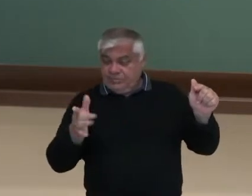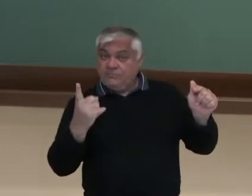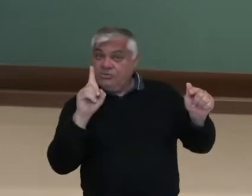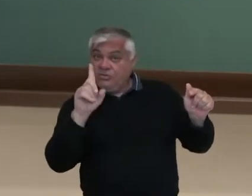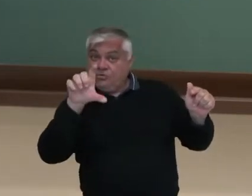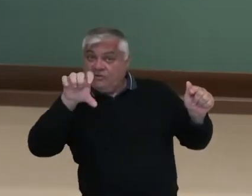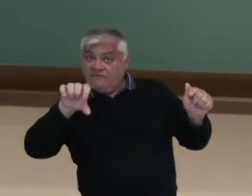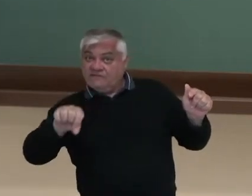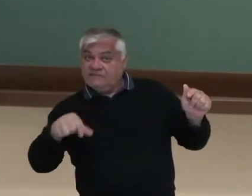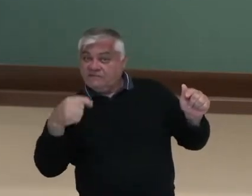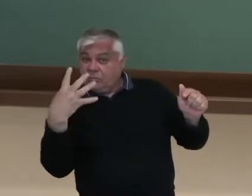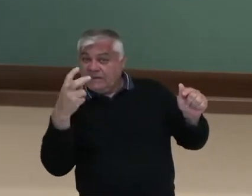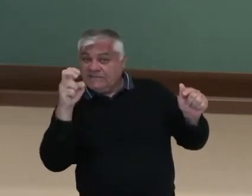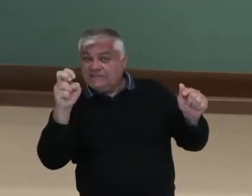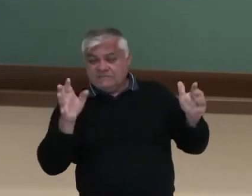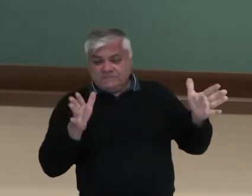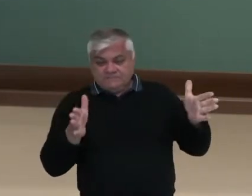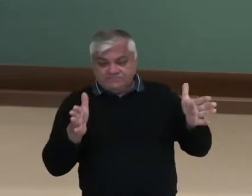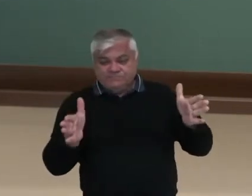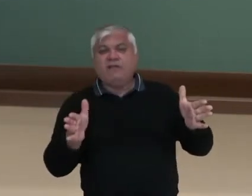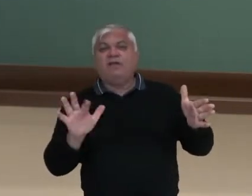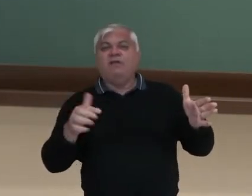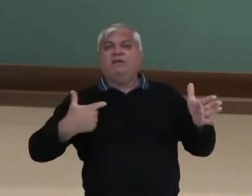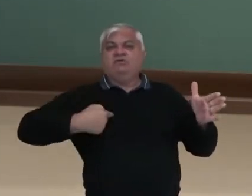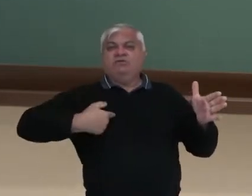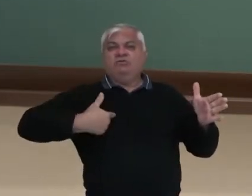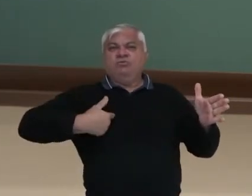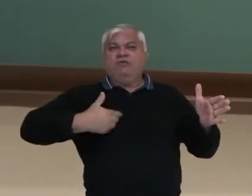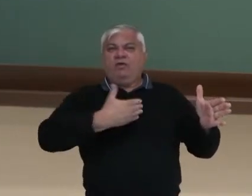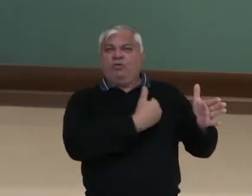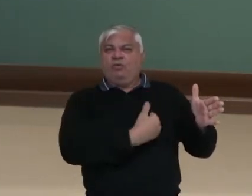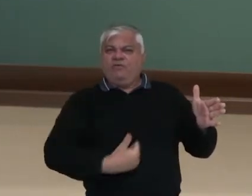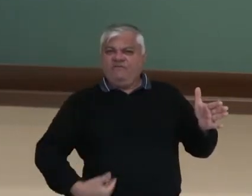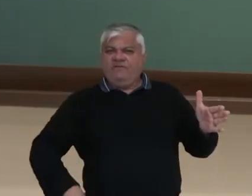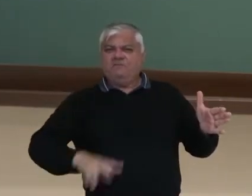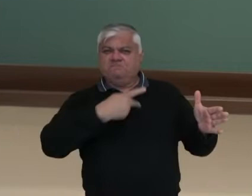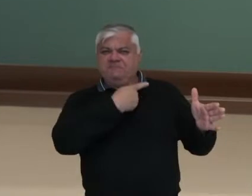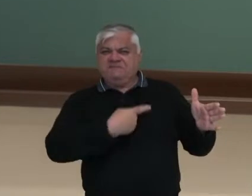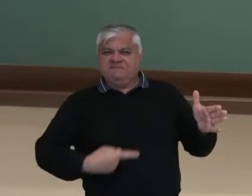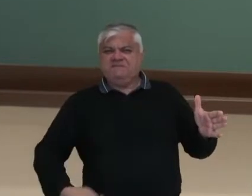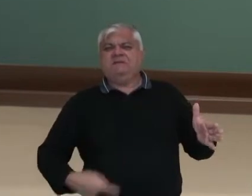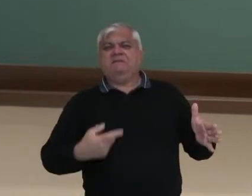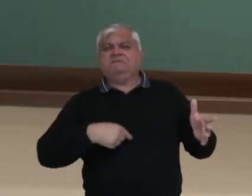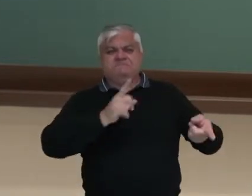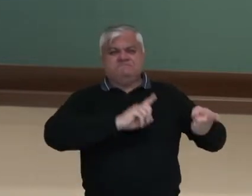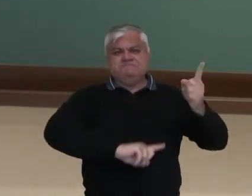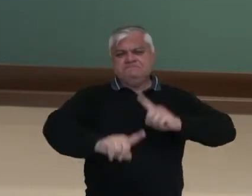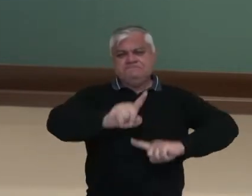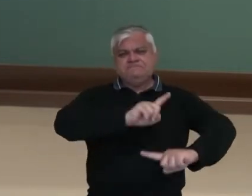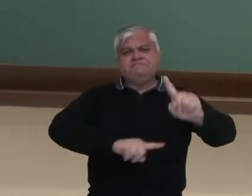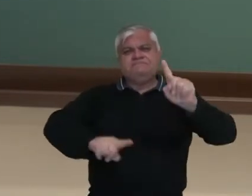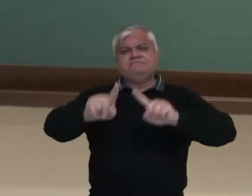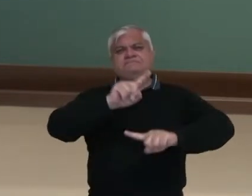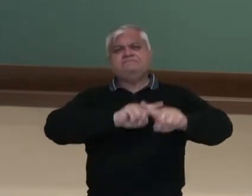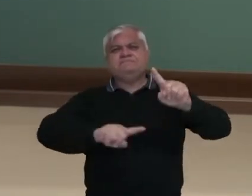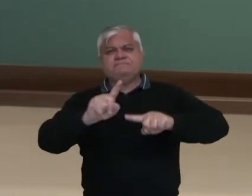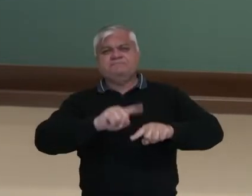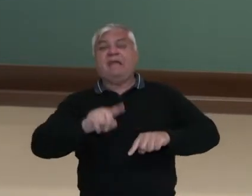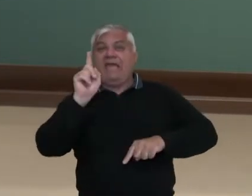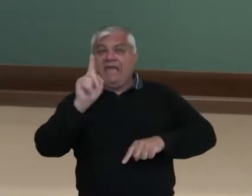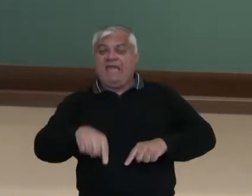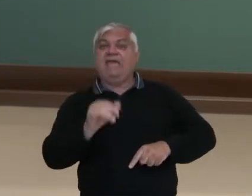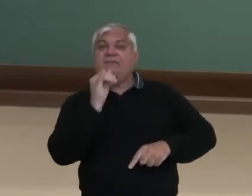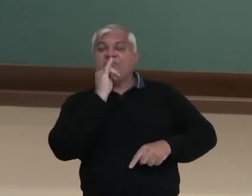ano de 1945, então Getúlio Vargas vai estar no poder sobre esse modelo